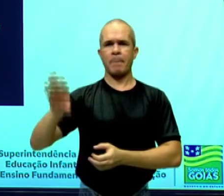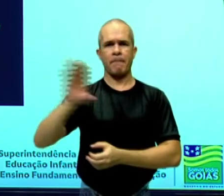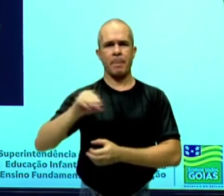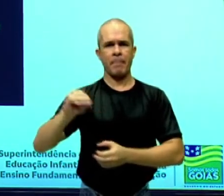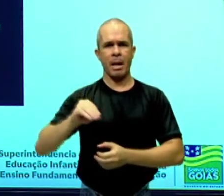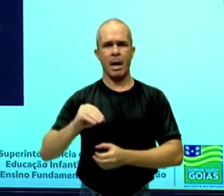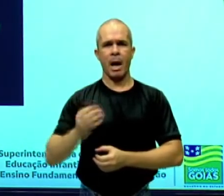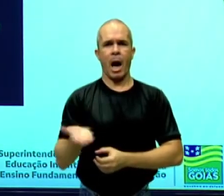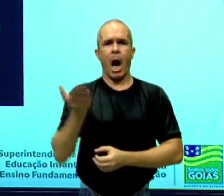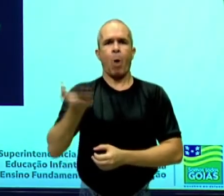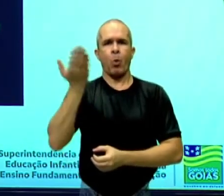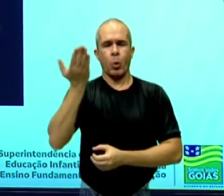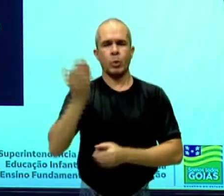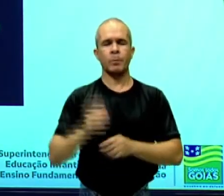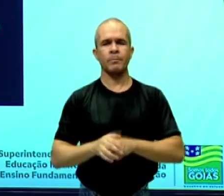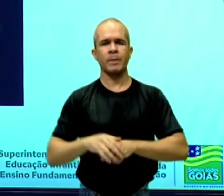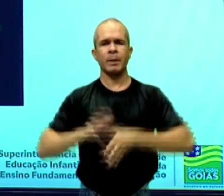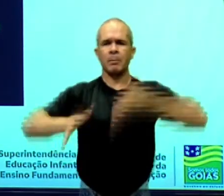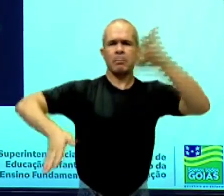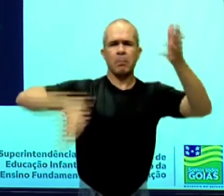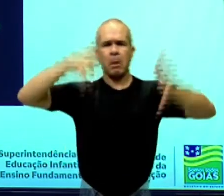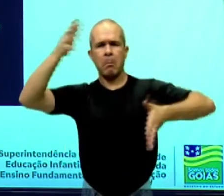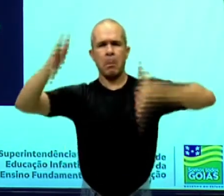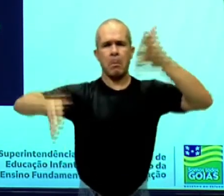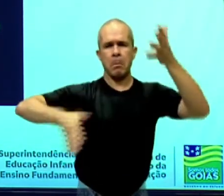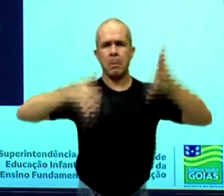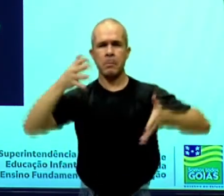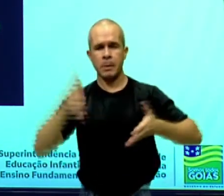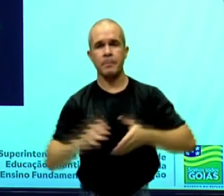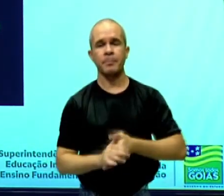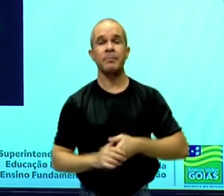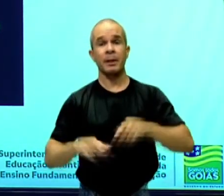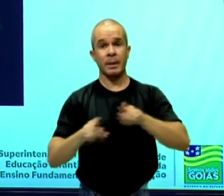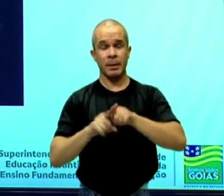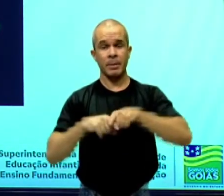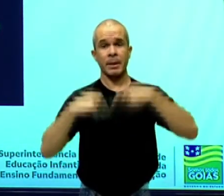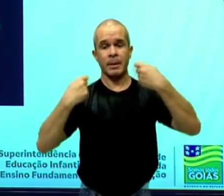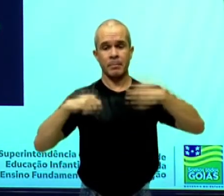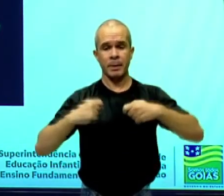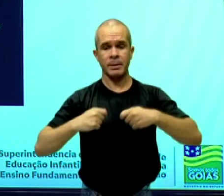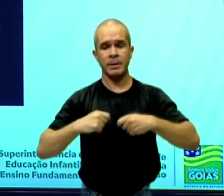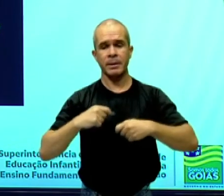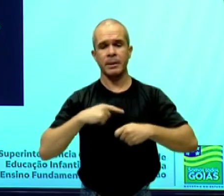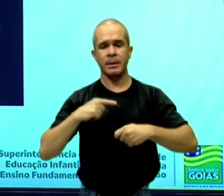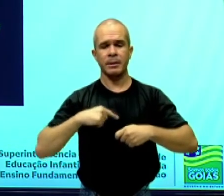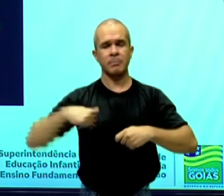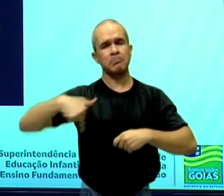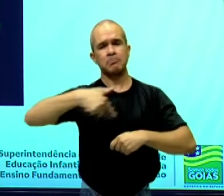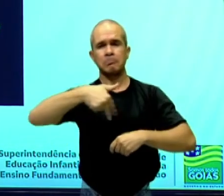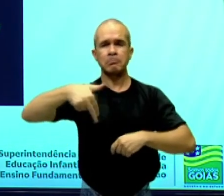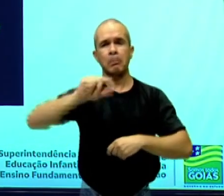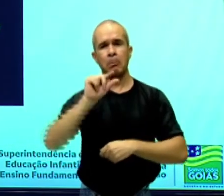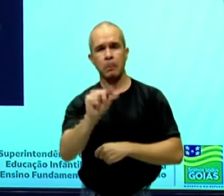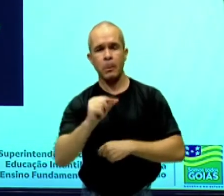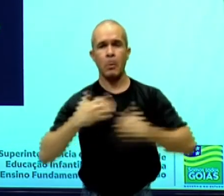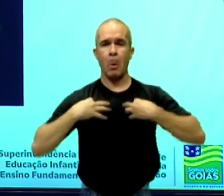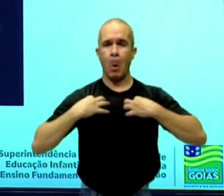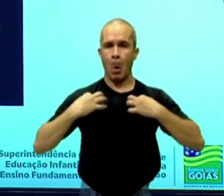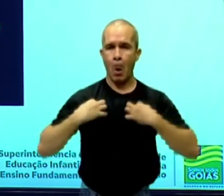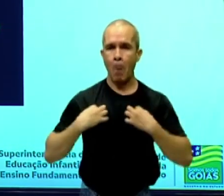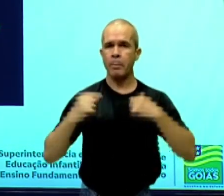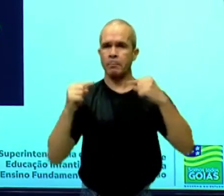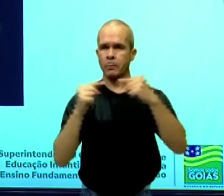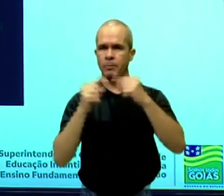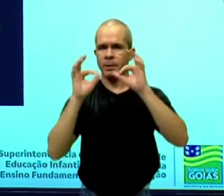possam ouvir, gesticular, descolar-se lentamente dentro do espaço da apresentação, usar o vestuário correto,